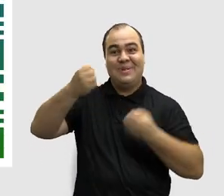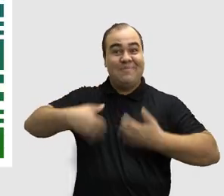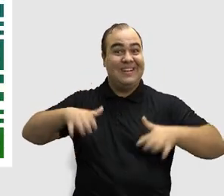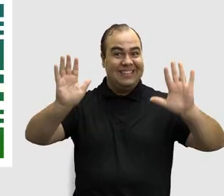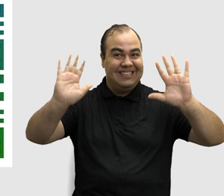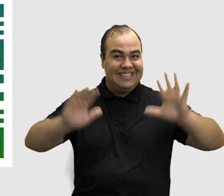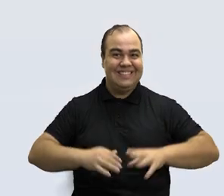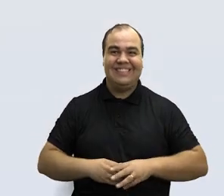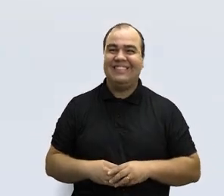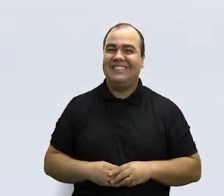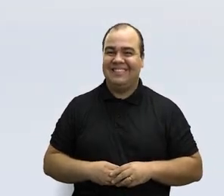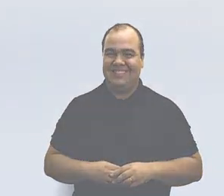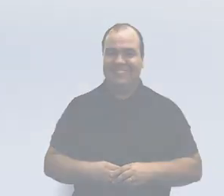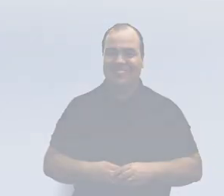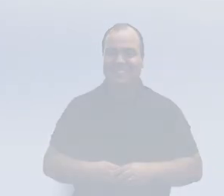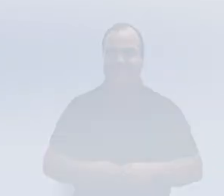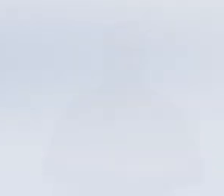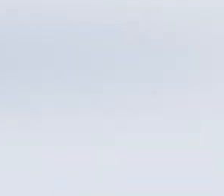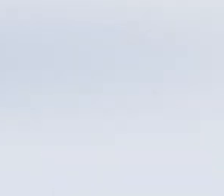Até mais!